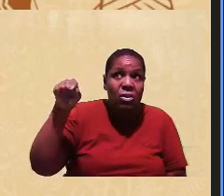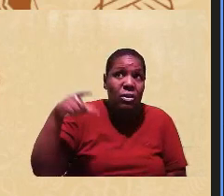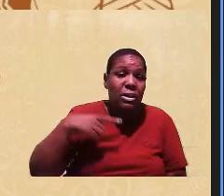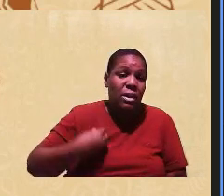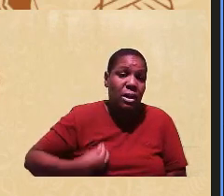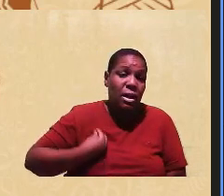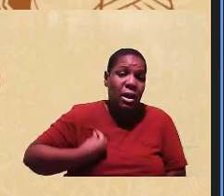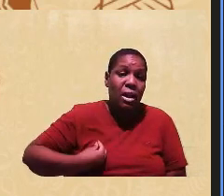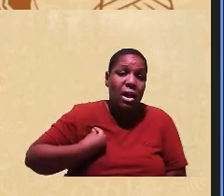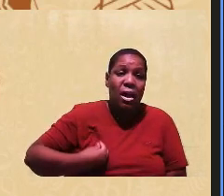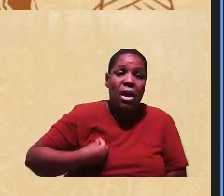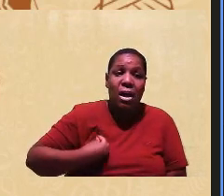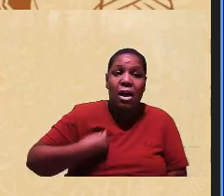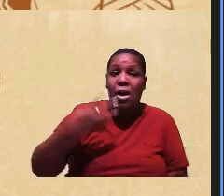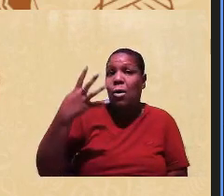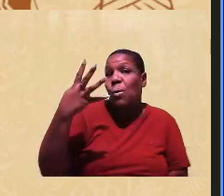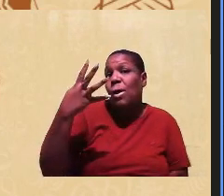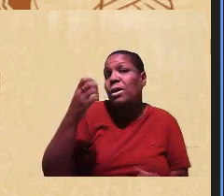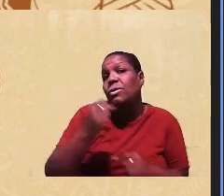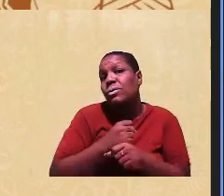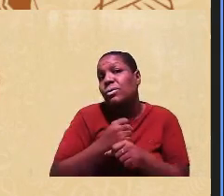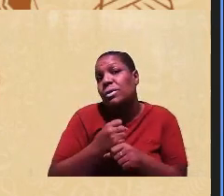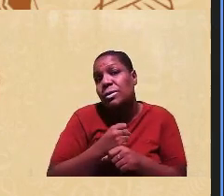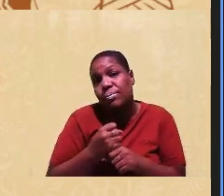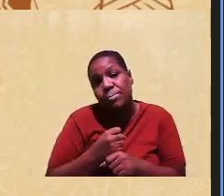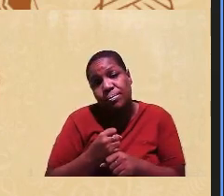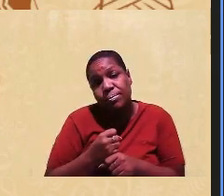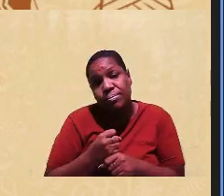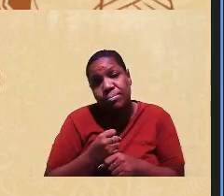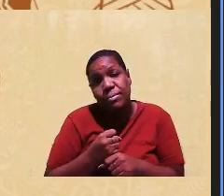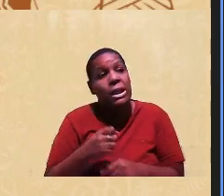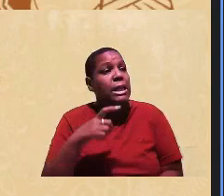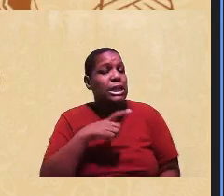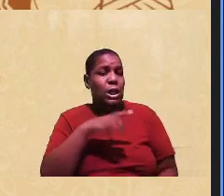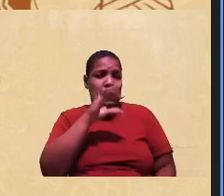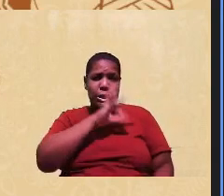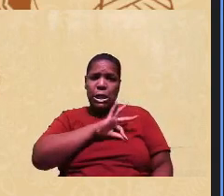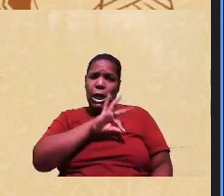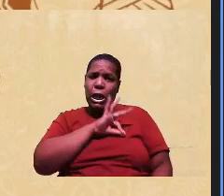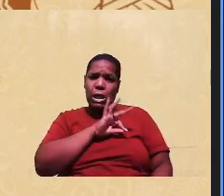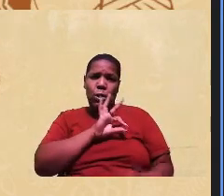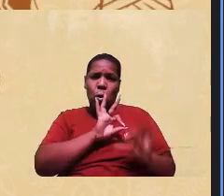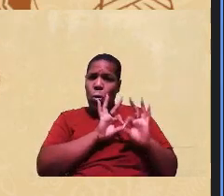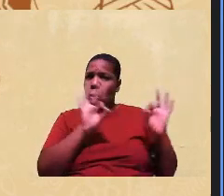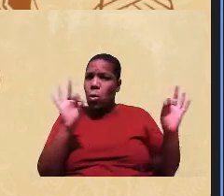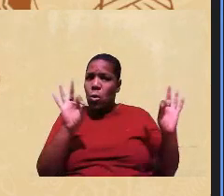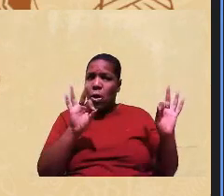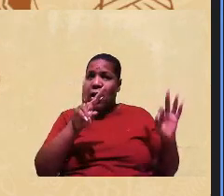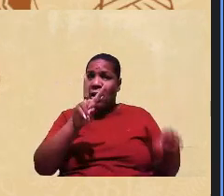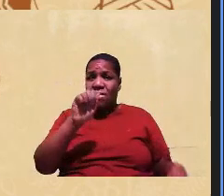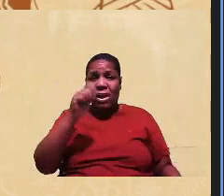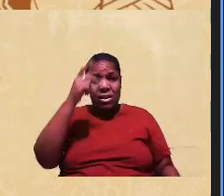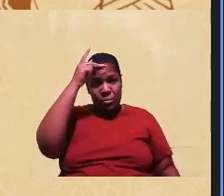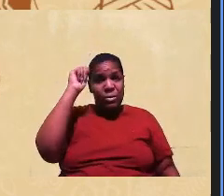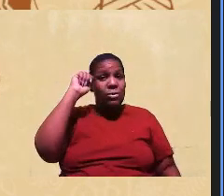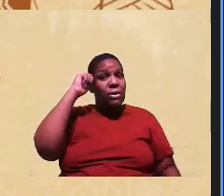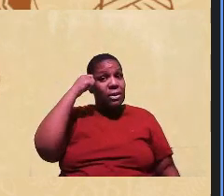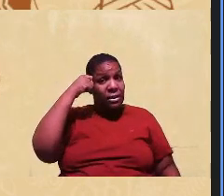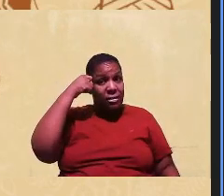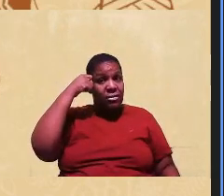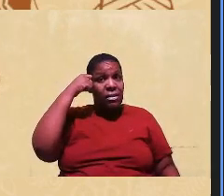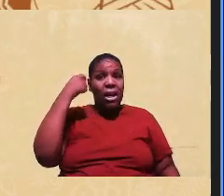há quatro anos, tendo um super salário numa vaga de pessoa negra, e aí alguém